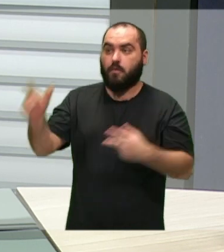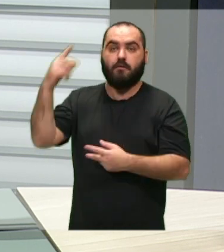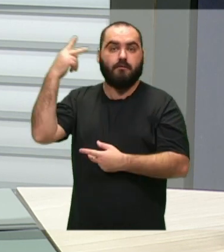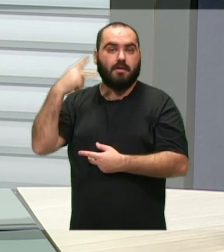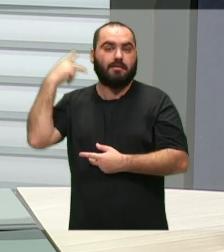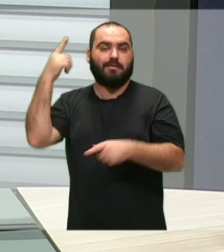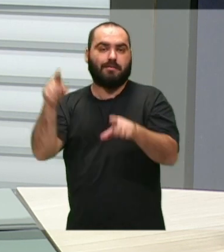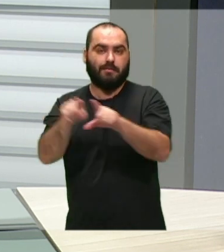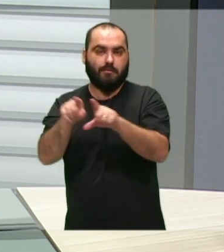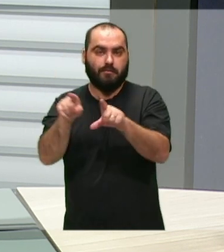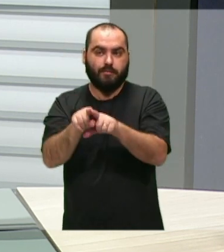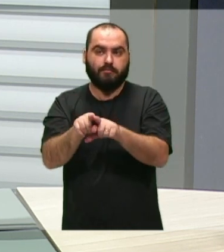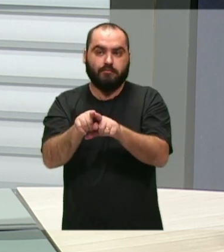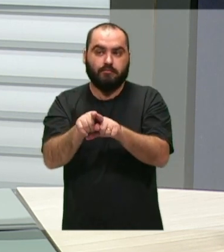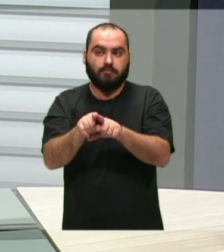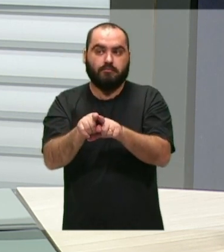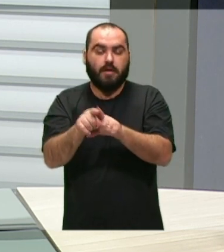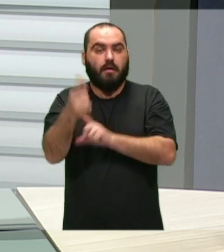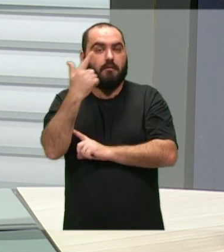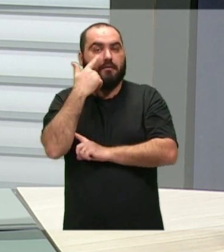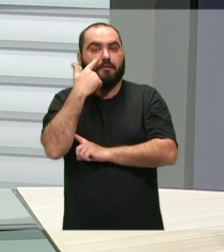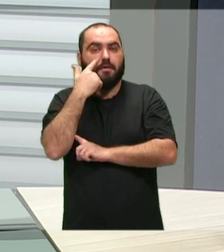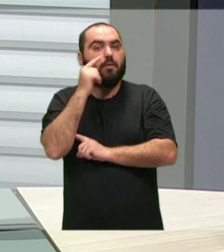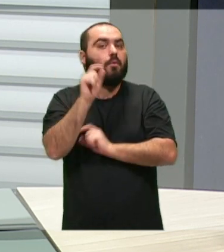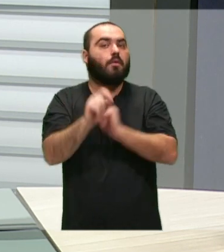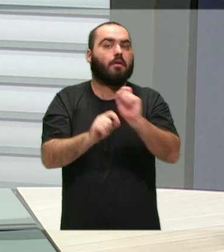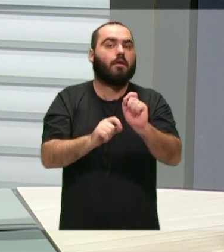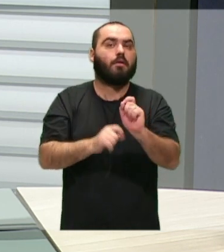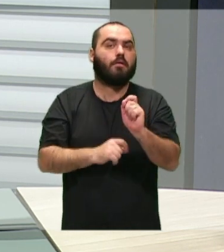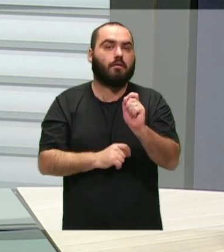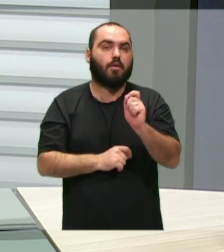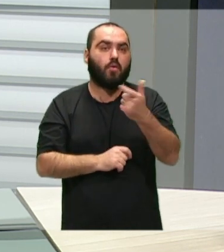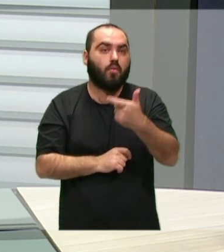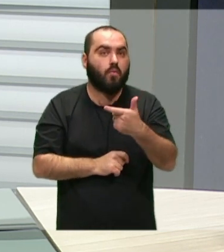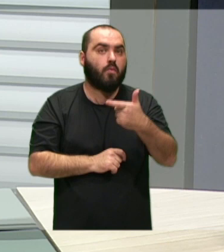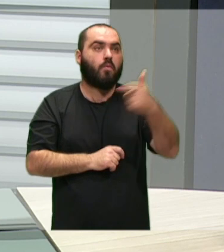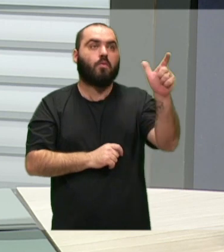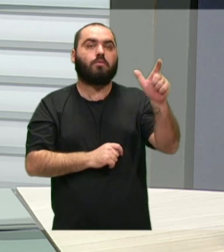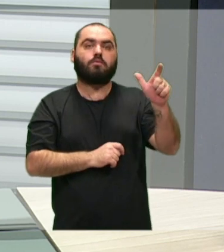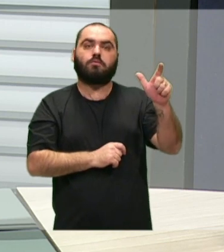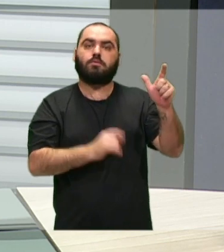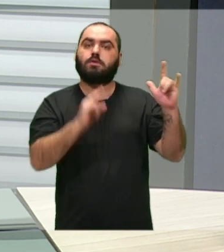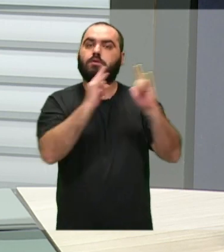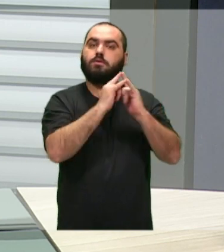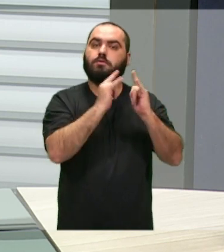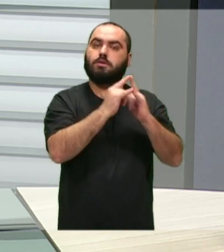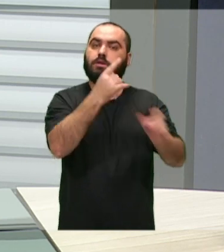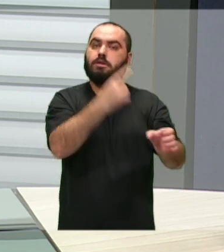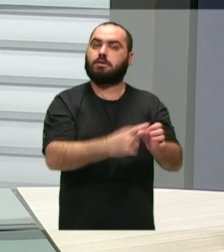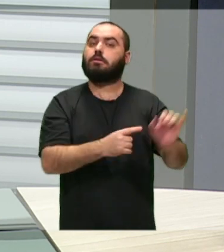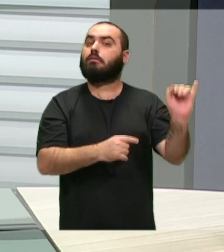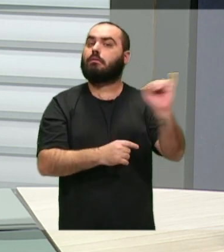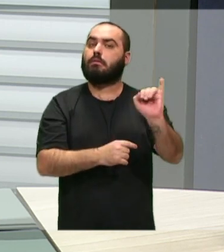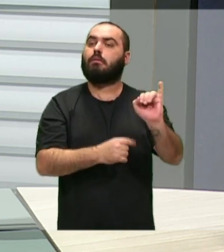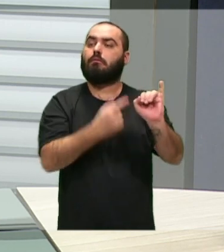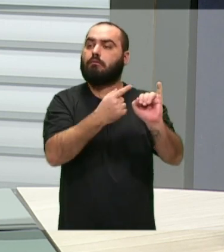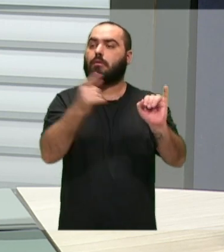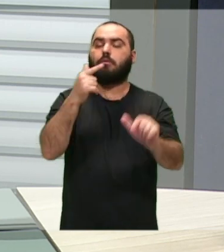primeiro momento a gente trouxe esses, mas nós queremos trazer outros órgãos, instituições da nossa cidade que vão fazer esse trabalho,